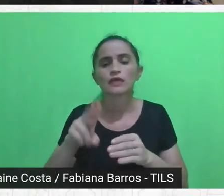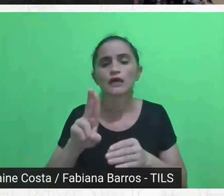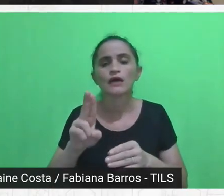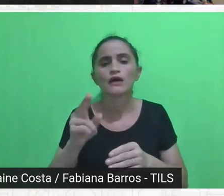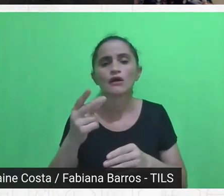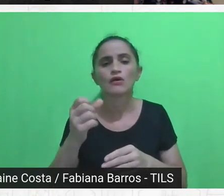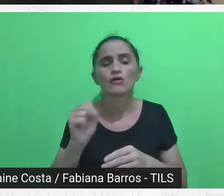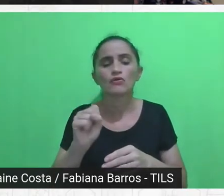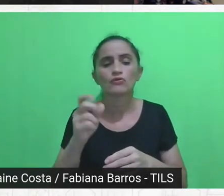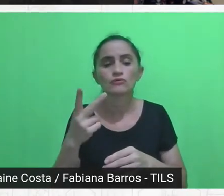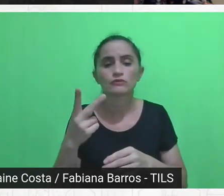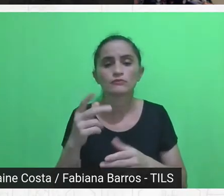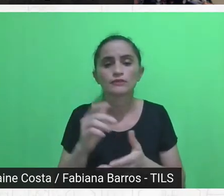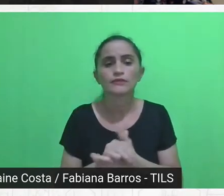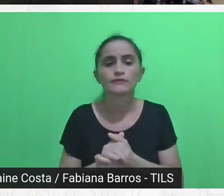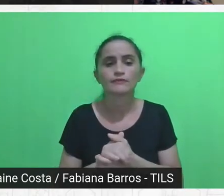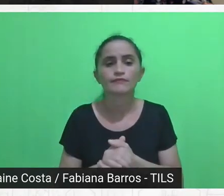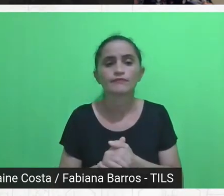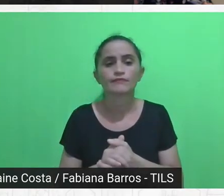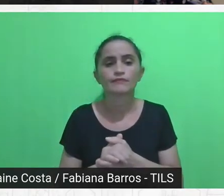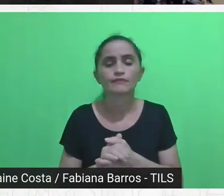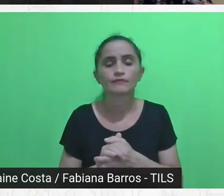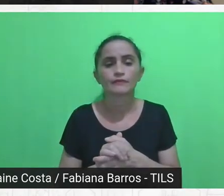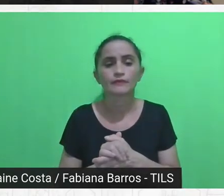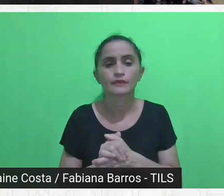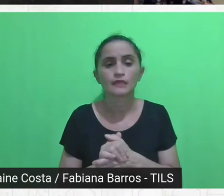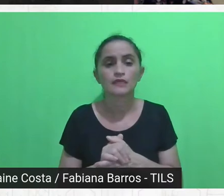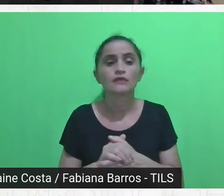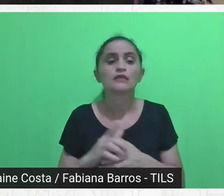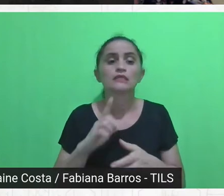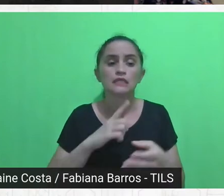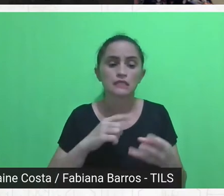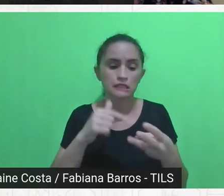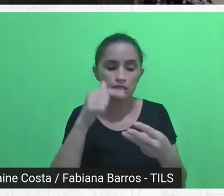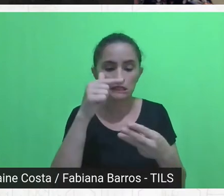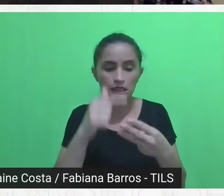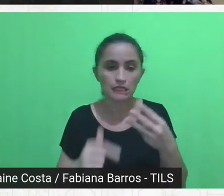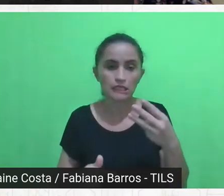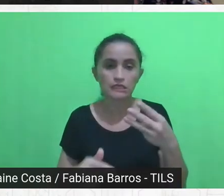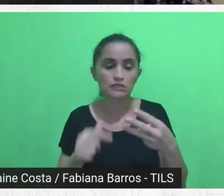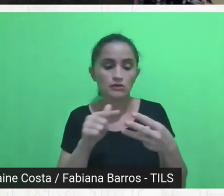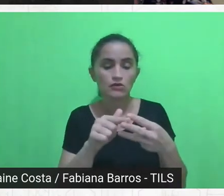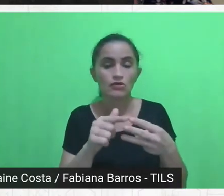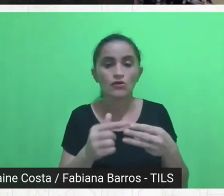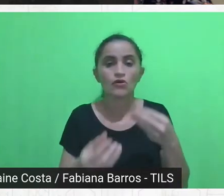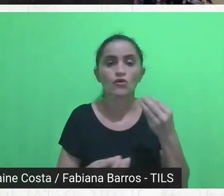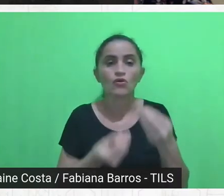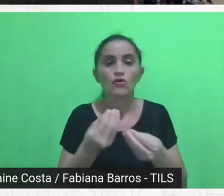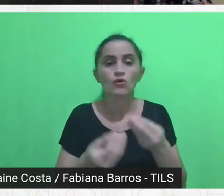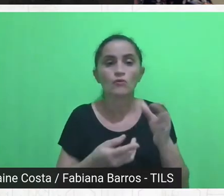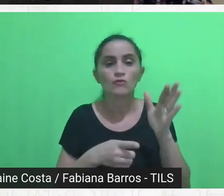colocar com essa, talvez com essas três questões, a primeira é como institucionalizar na nossa própria